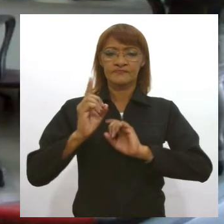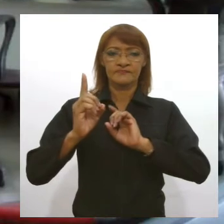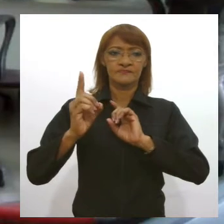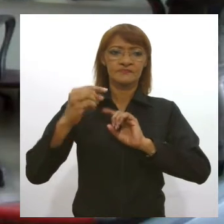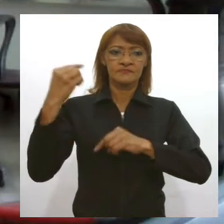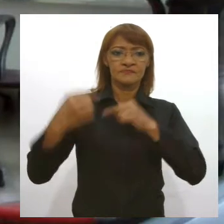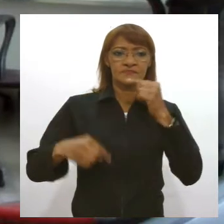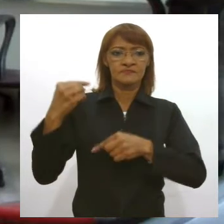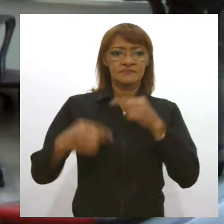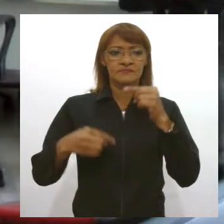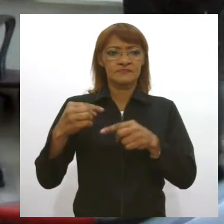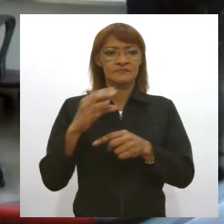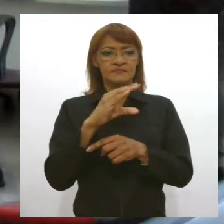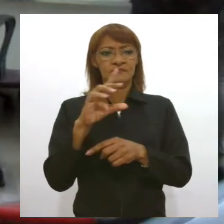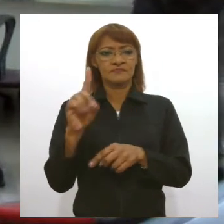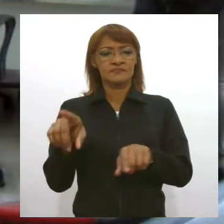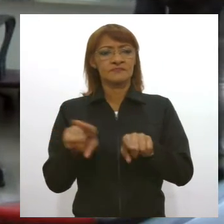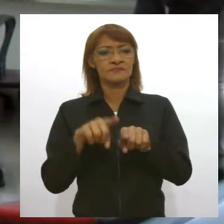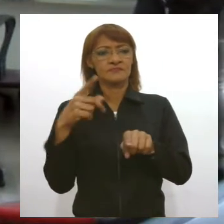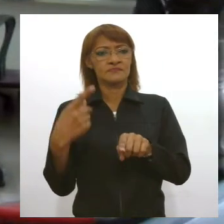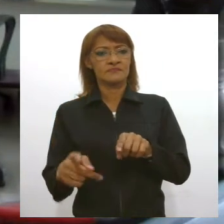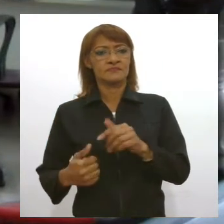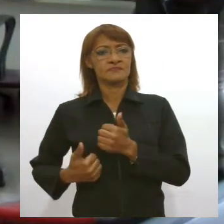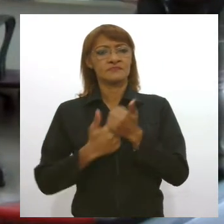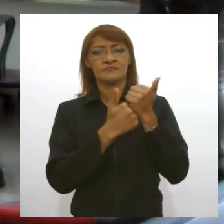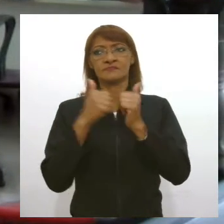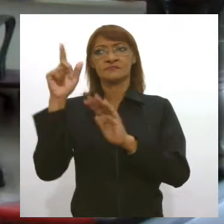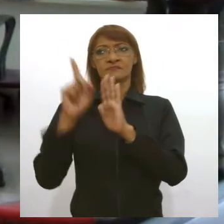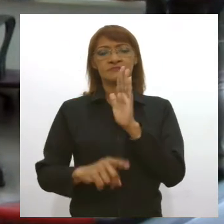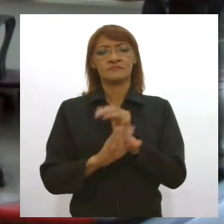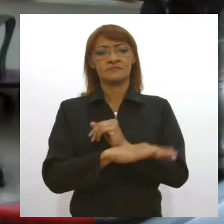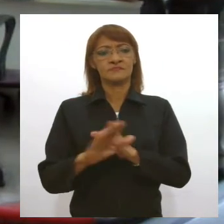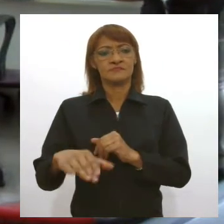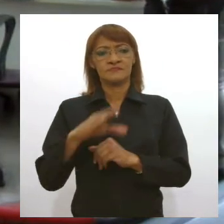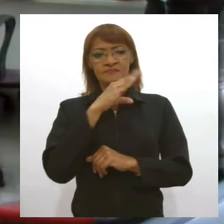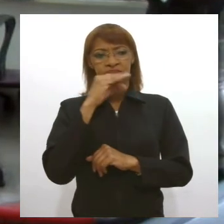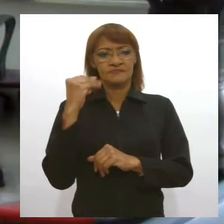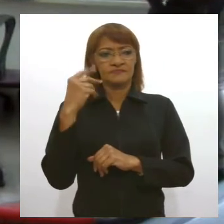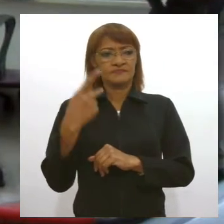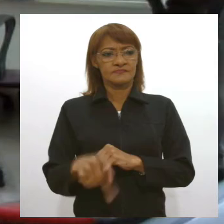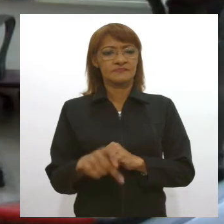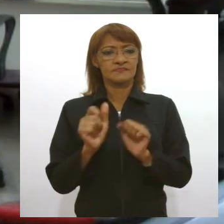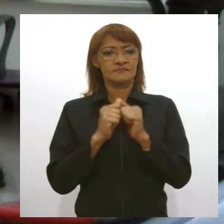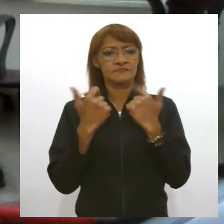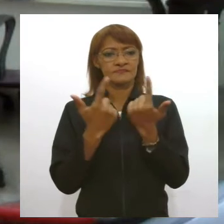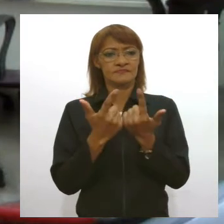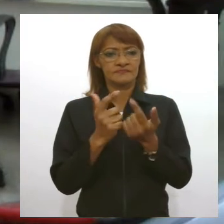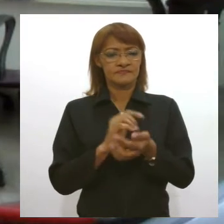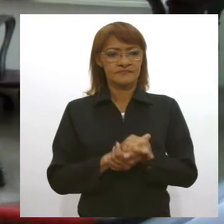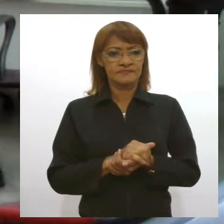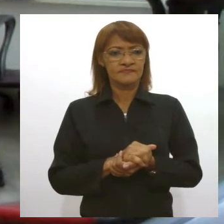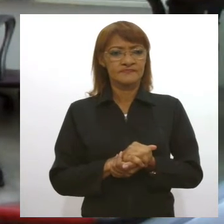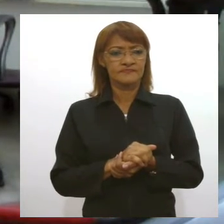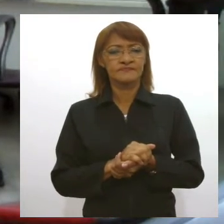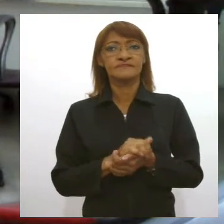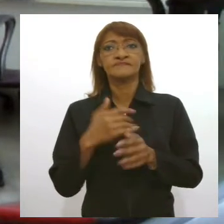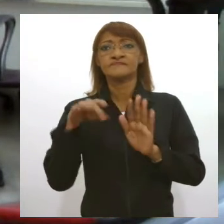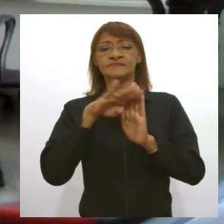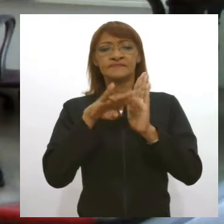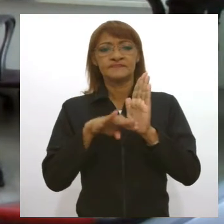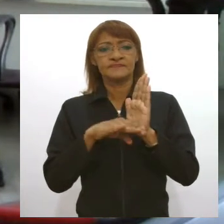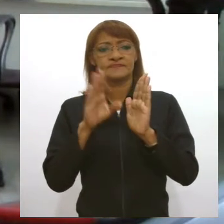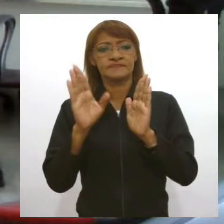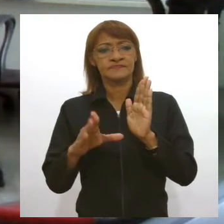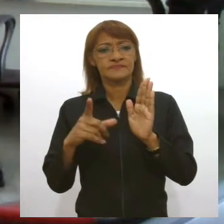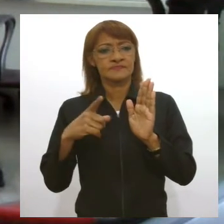coordenador da Crente Parlamentar em Defesa dos Direitos da Criança e do Adolescente aqui em Alesi. A programação completa do evento com a